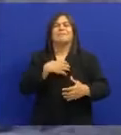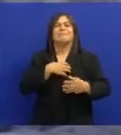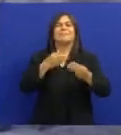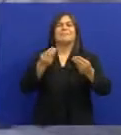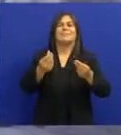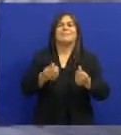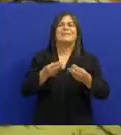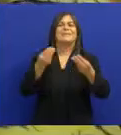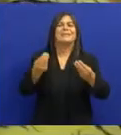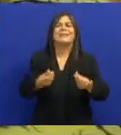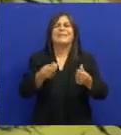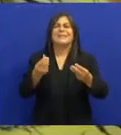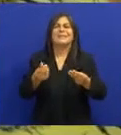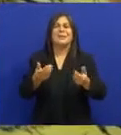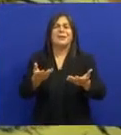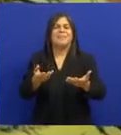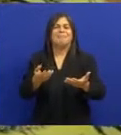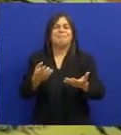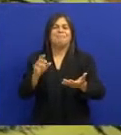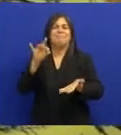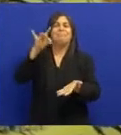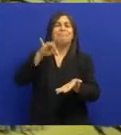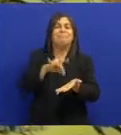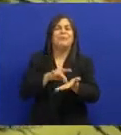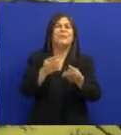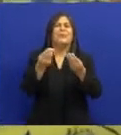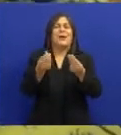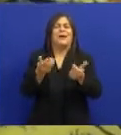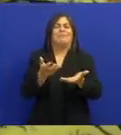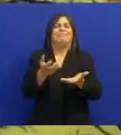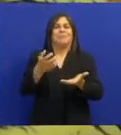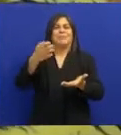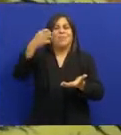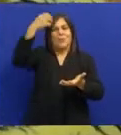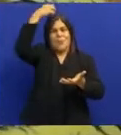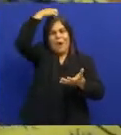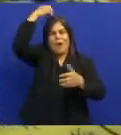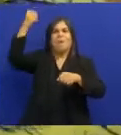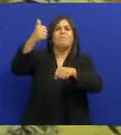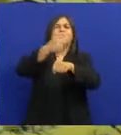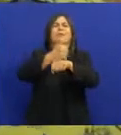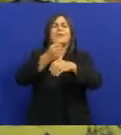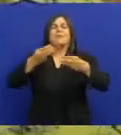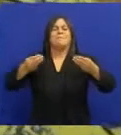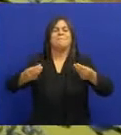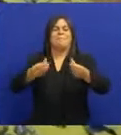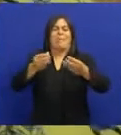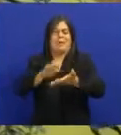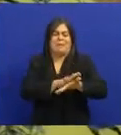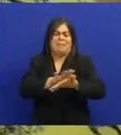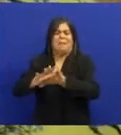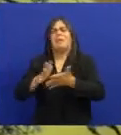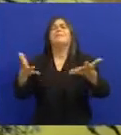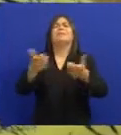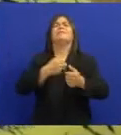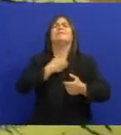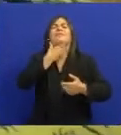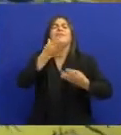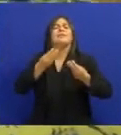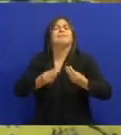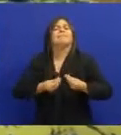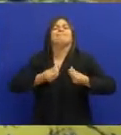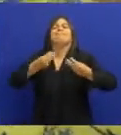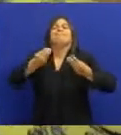mais fundo Acho que ele realmente é o rei do ritmo Porque E também uma voz Que